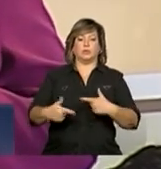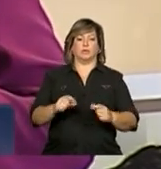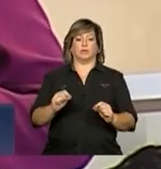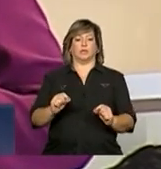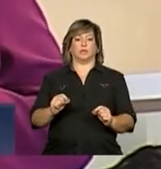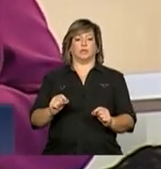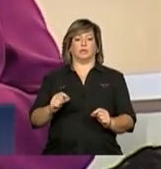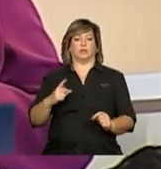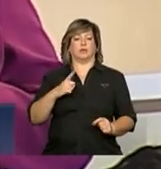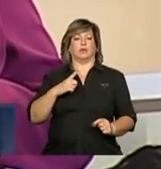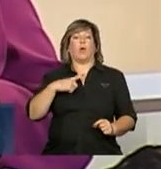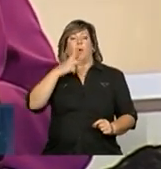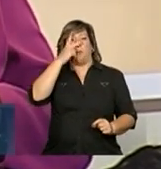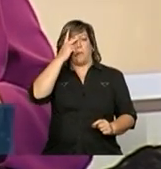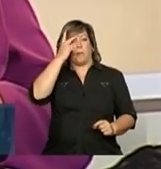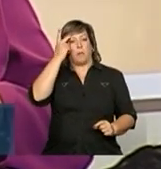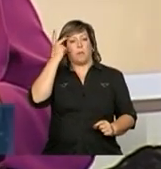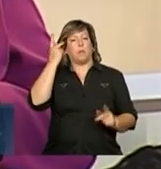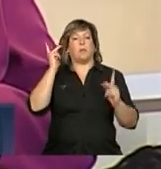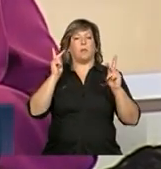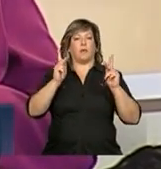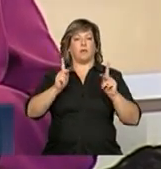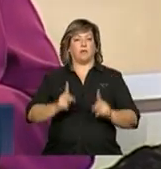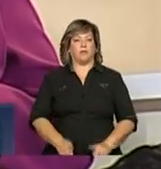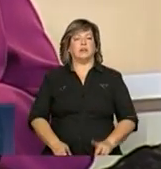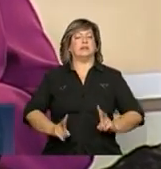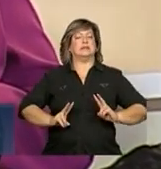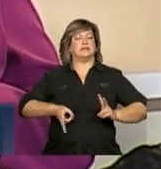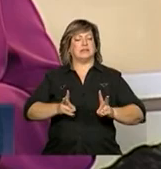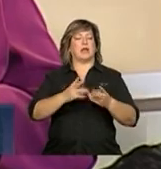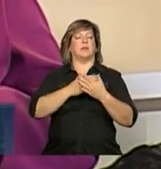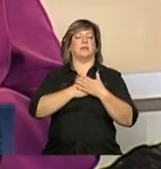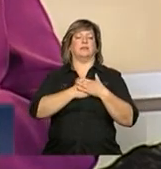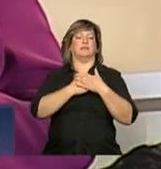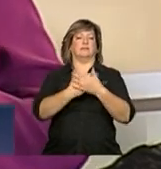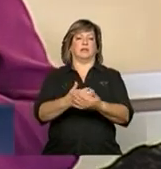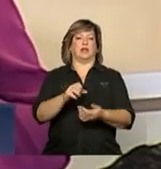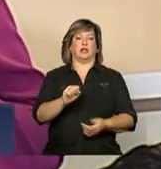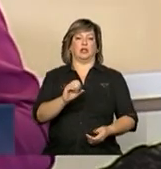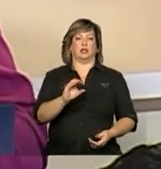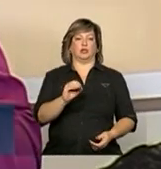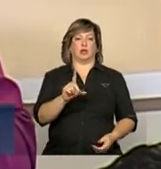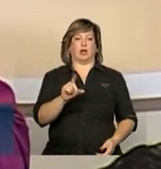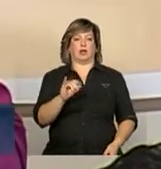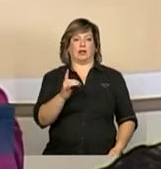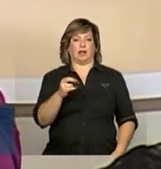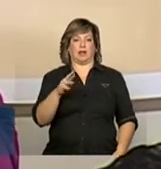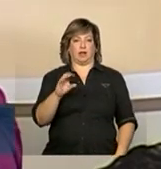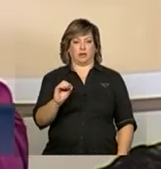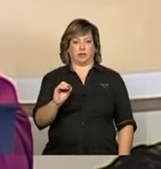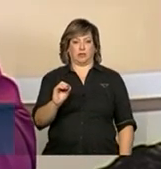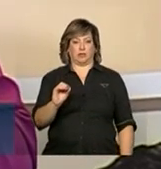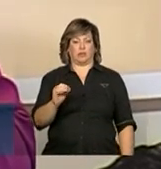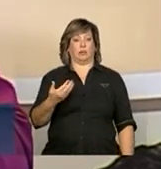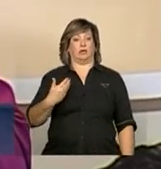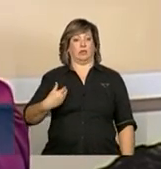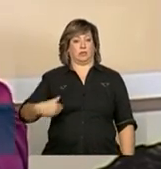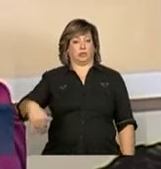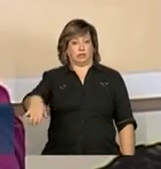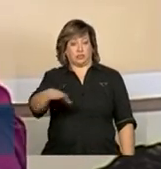povo sempre sido solidário. Nós queremos trabalhar em Brasil